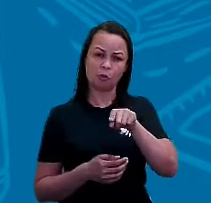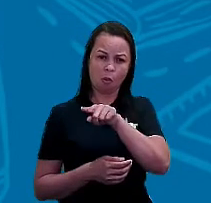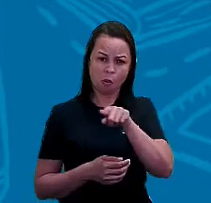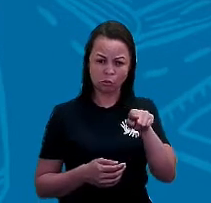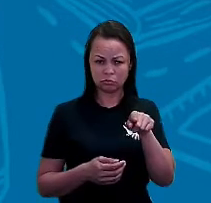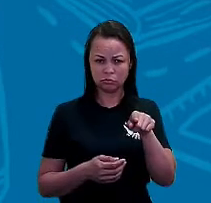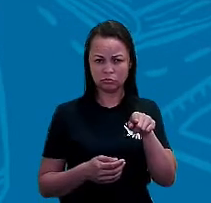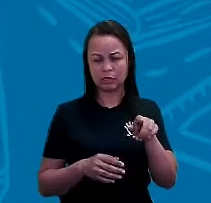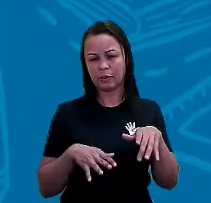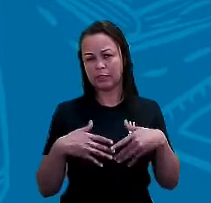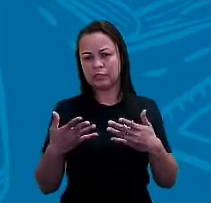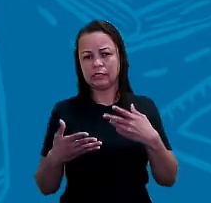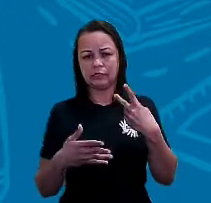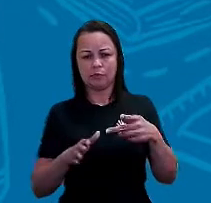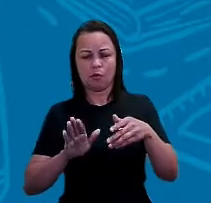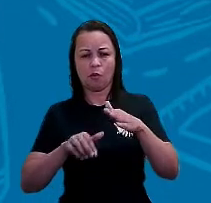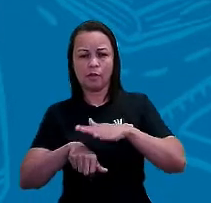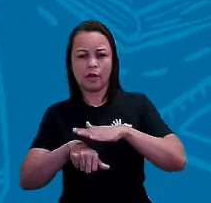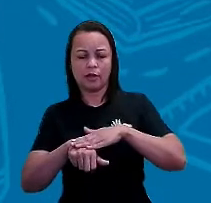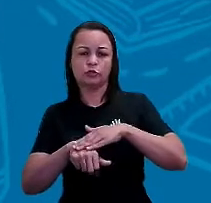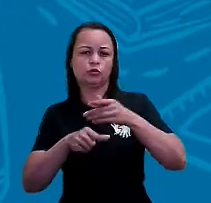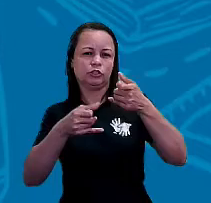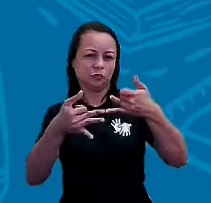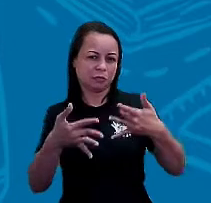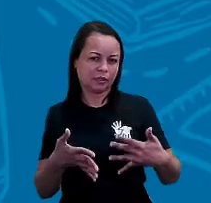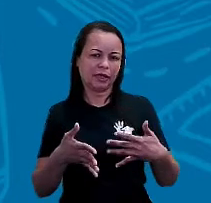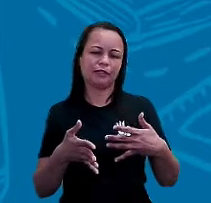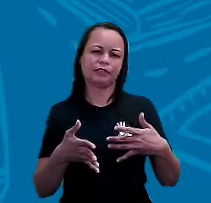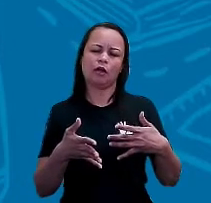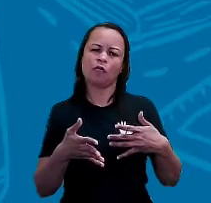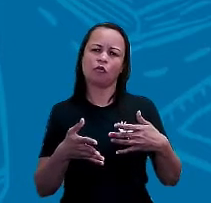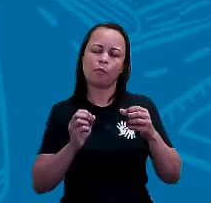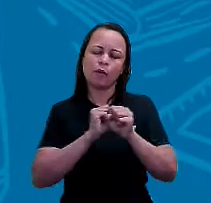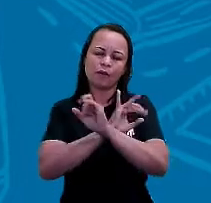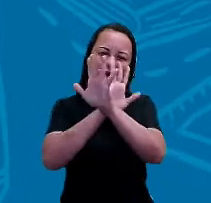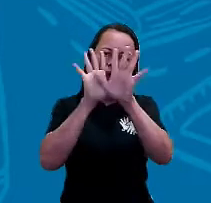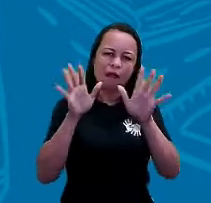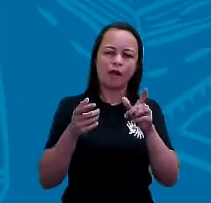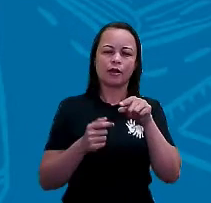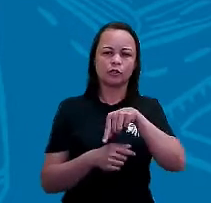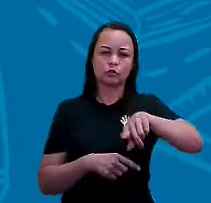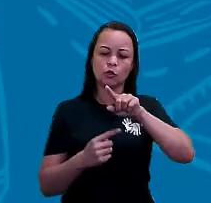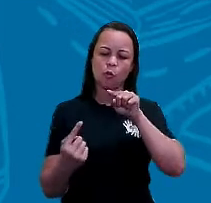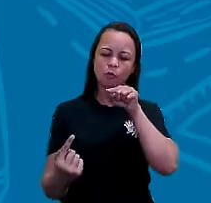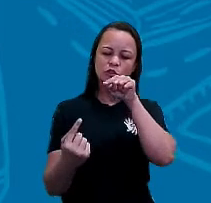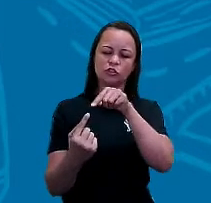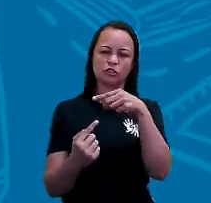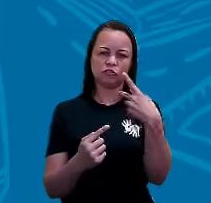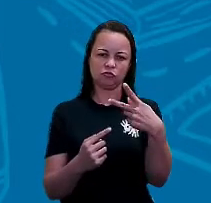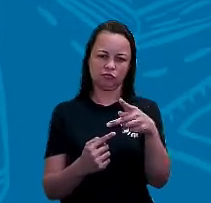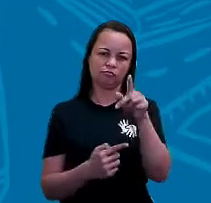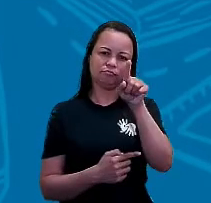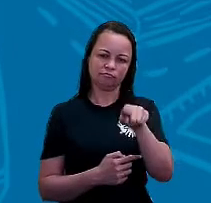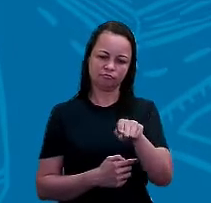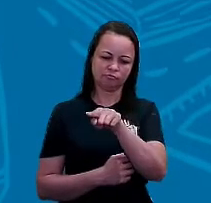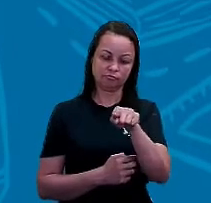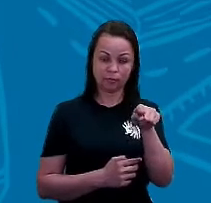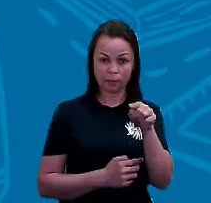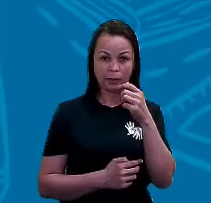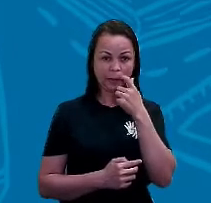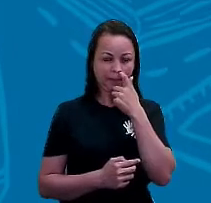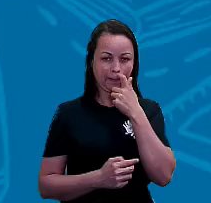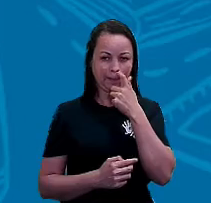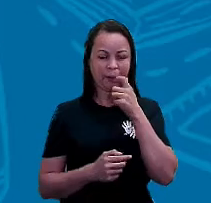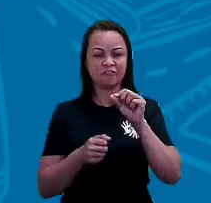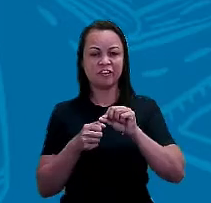partir dessa explicação ficou bastante nítido da função, do objetivo desses pontos cardeais. é fazer com que a gente